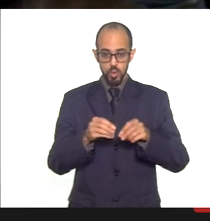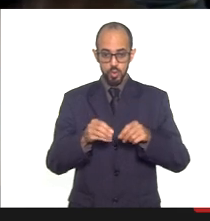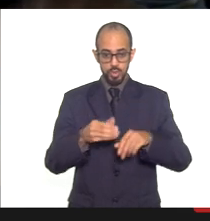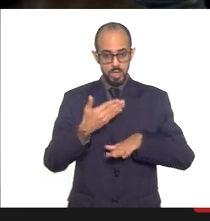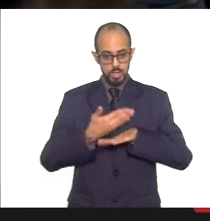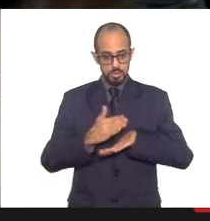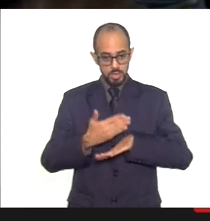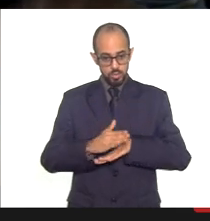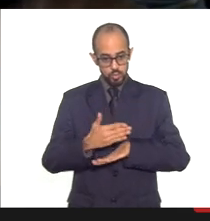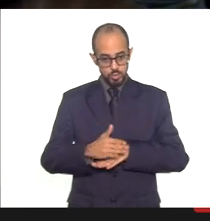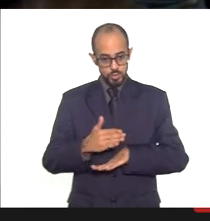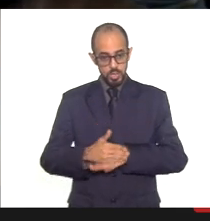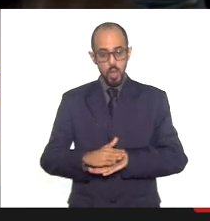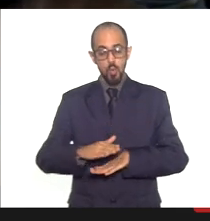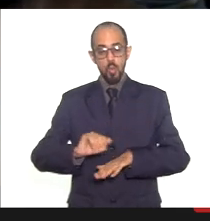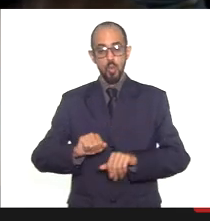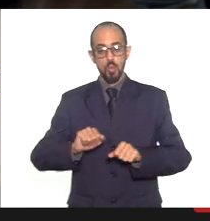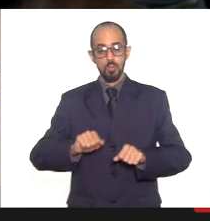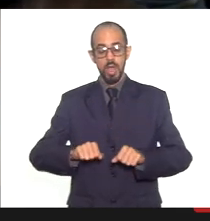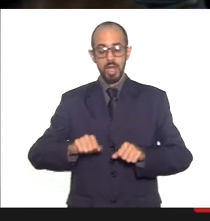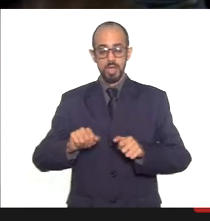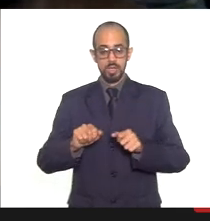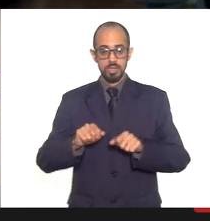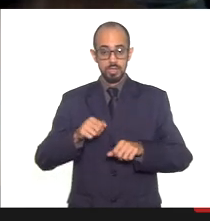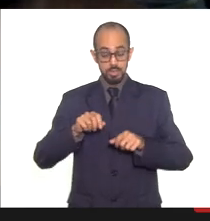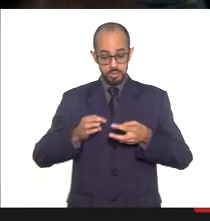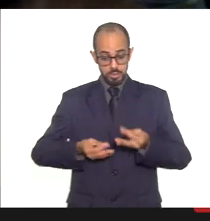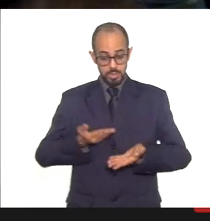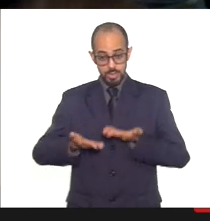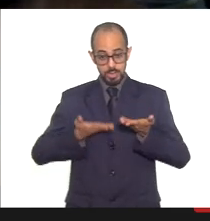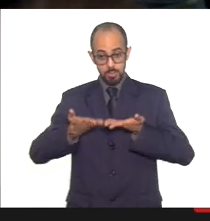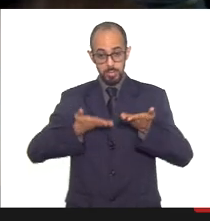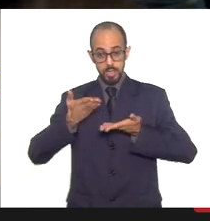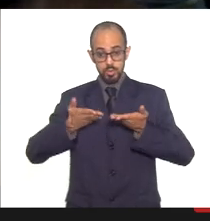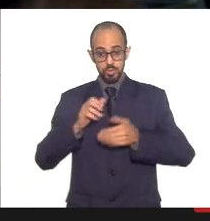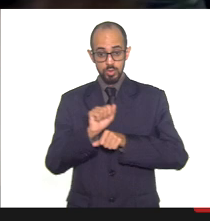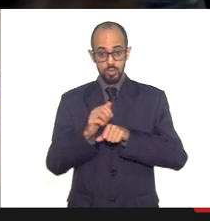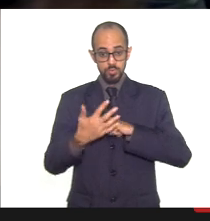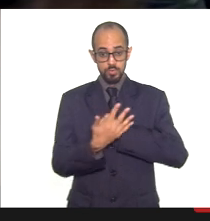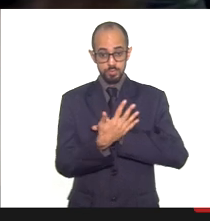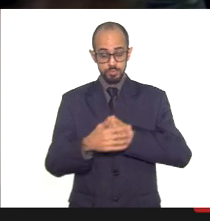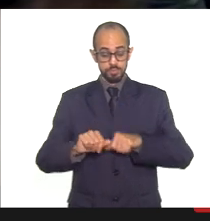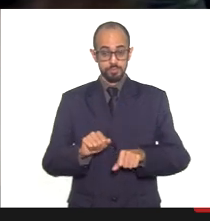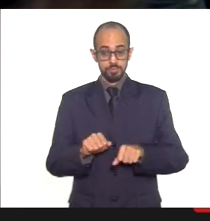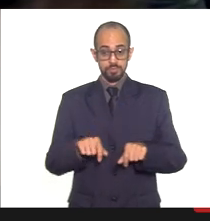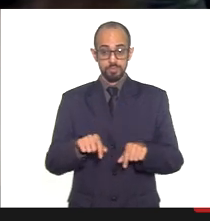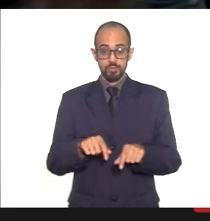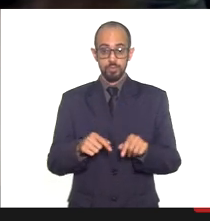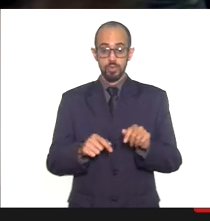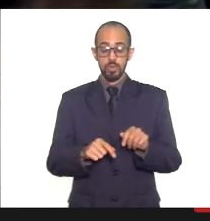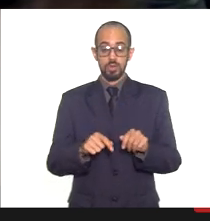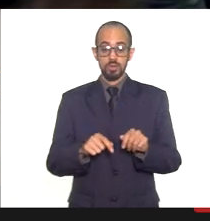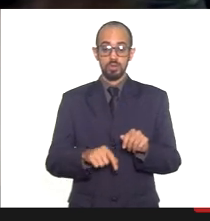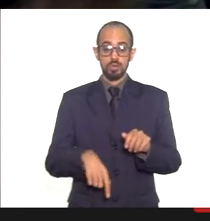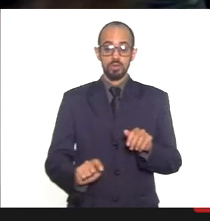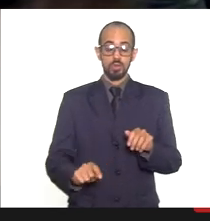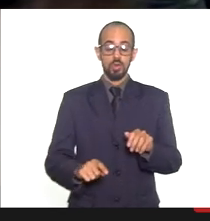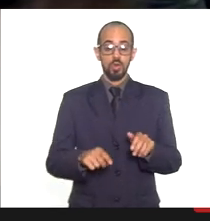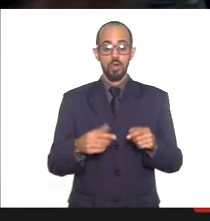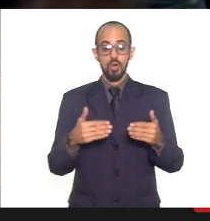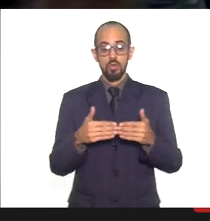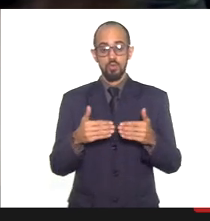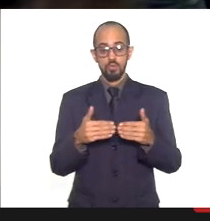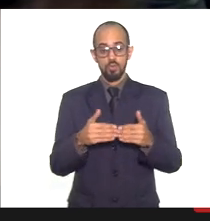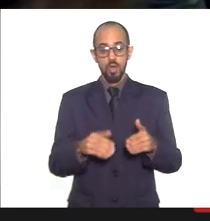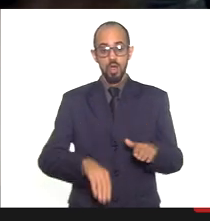unificada para tratamento da Covid-19, deliberação SID-RJ nº 6.327,